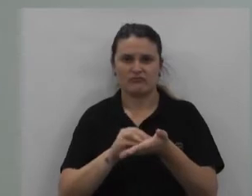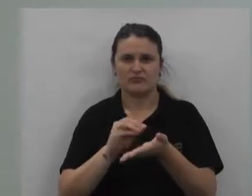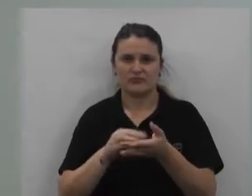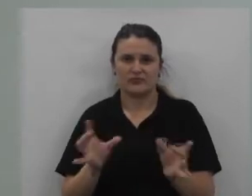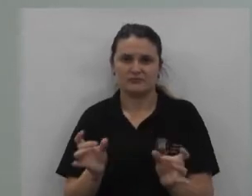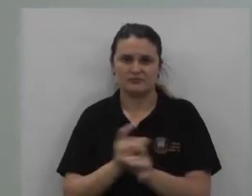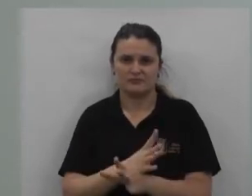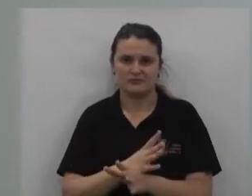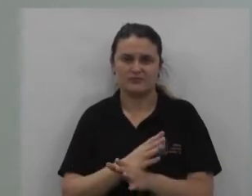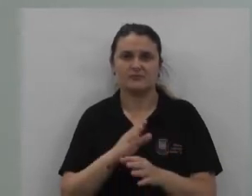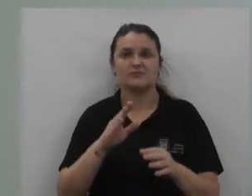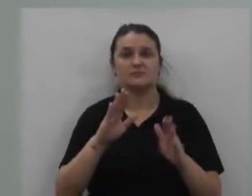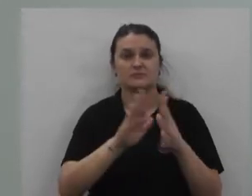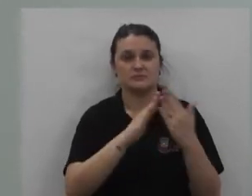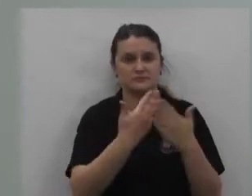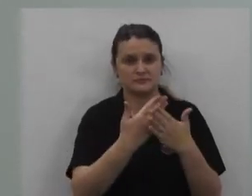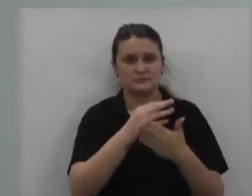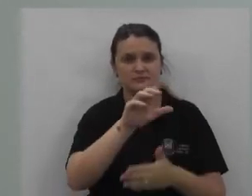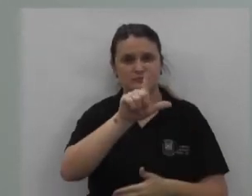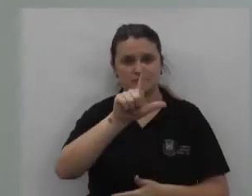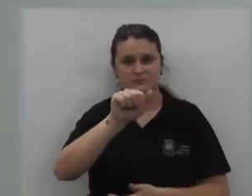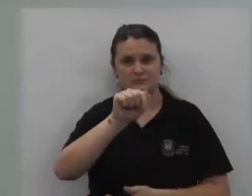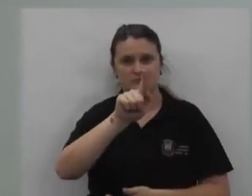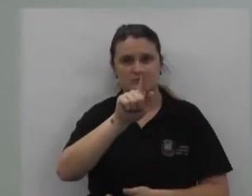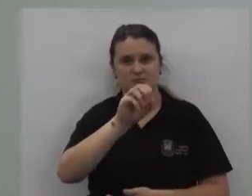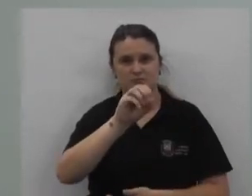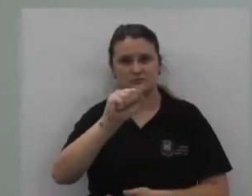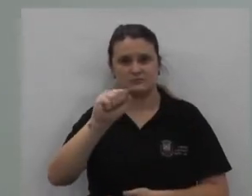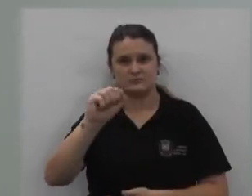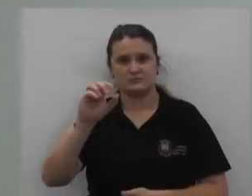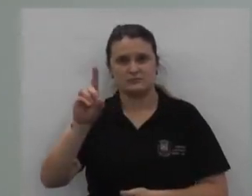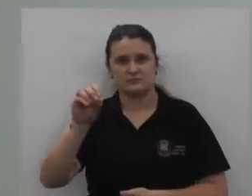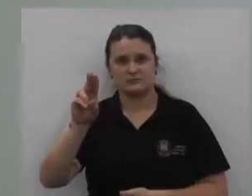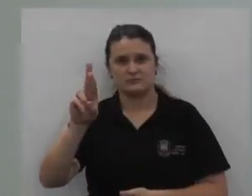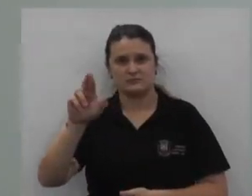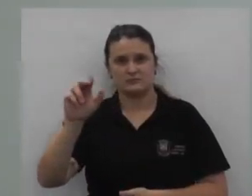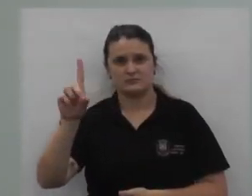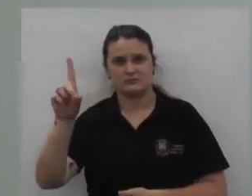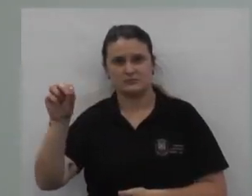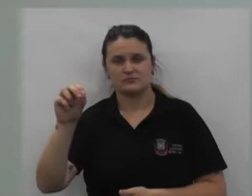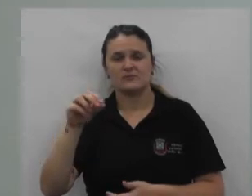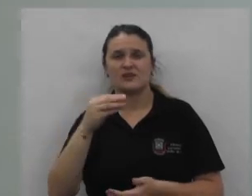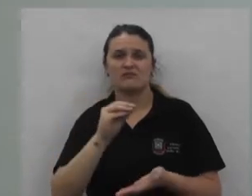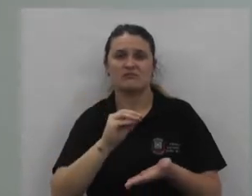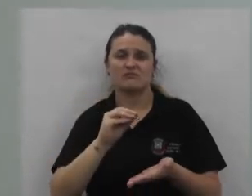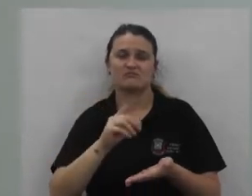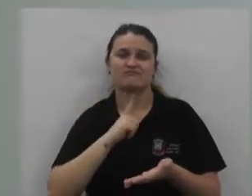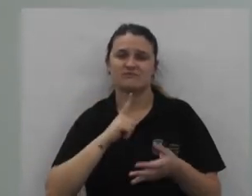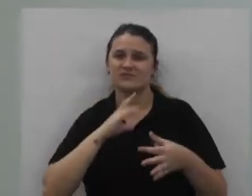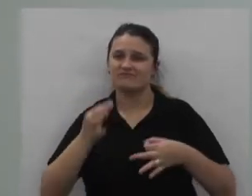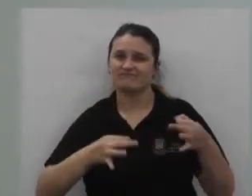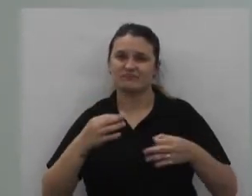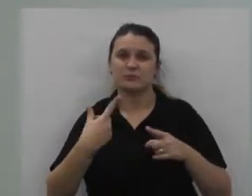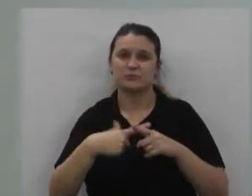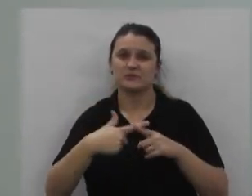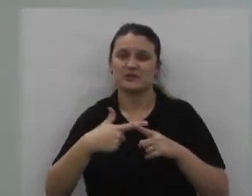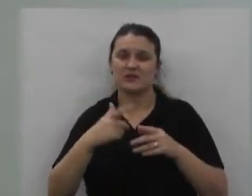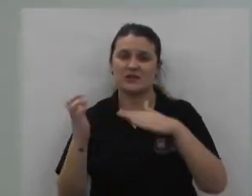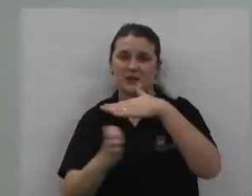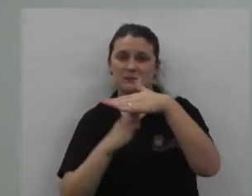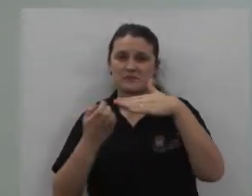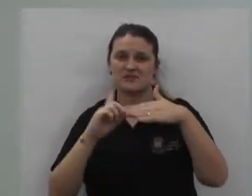Lagoa Dourada hoje se encontra no jurídico para apurar as penalidades e o não cumprimento da cláusula aos